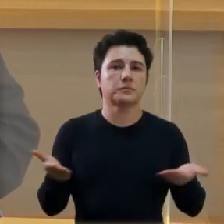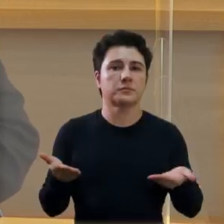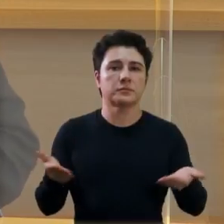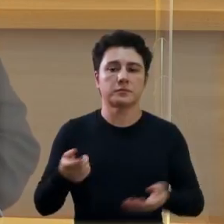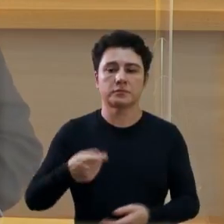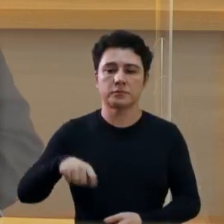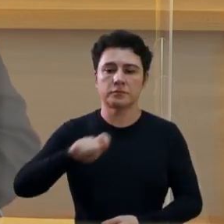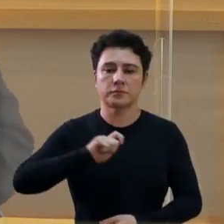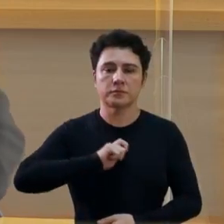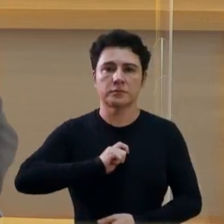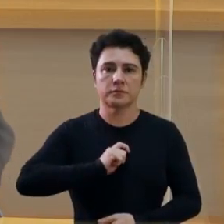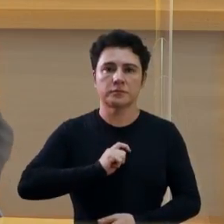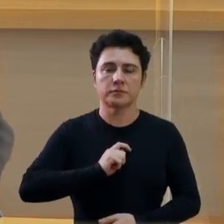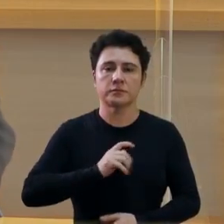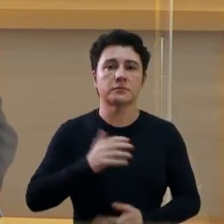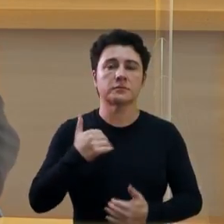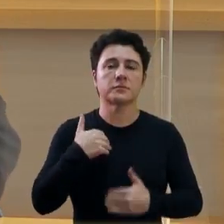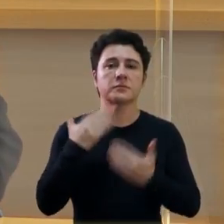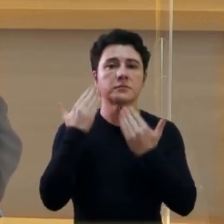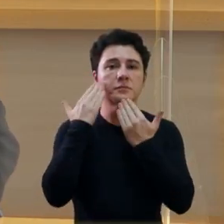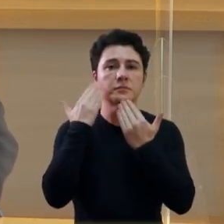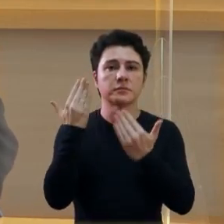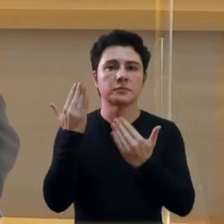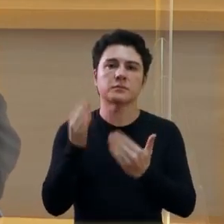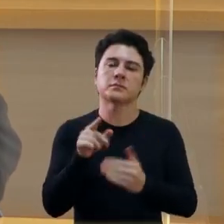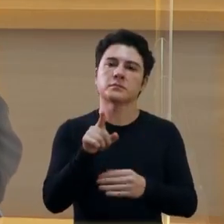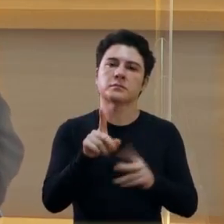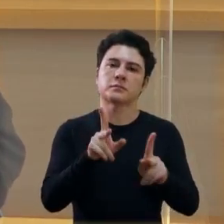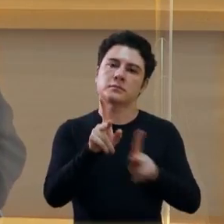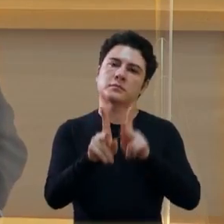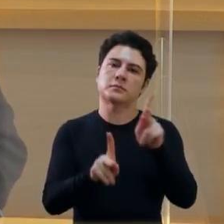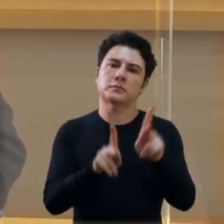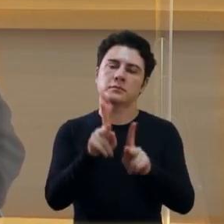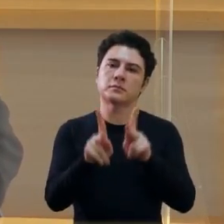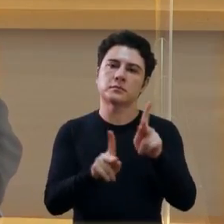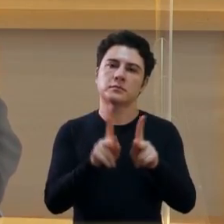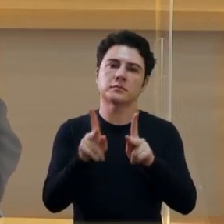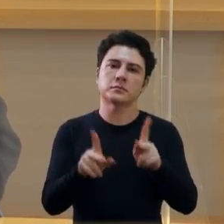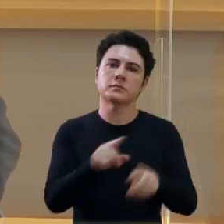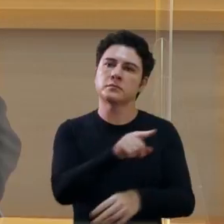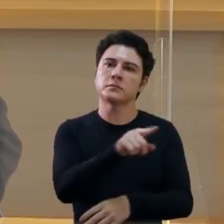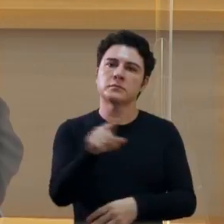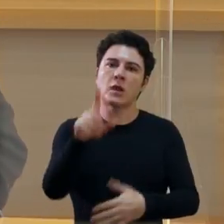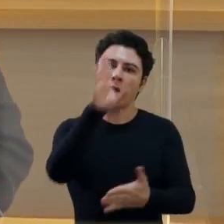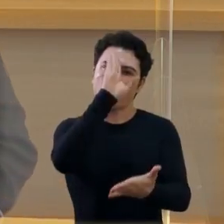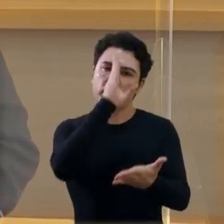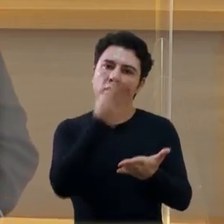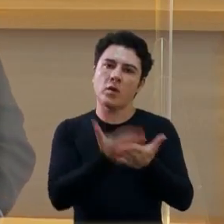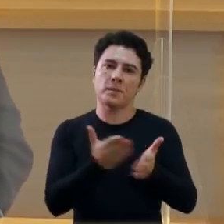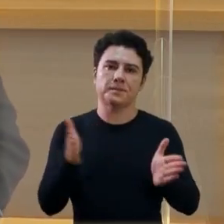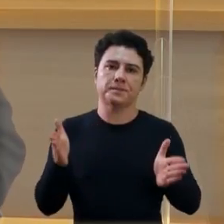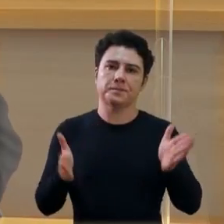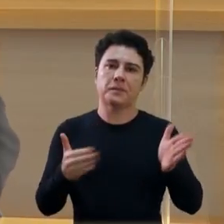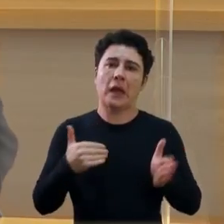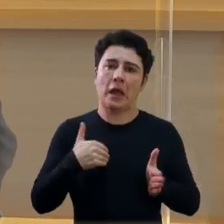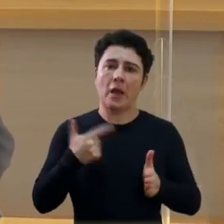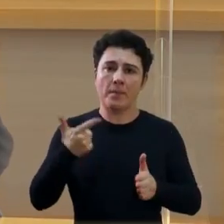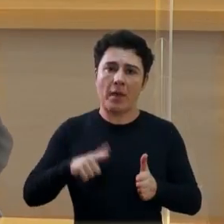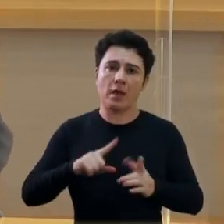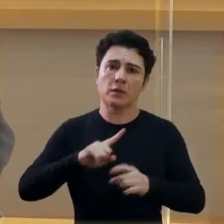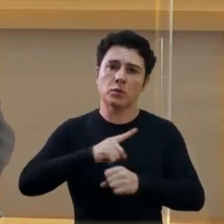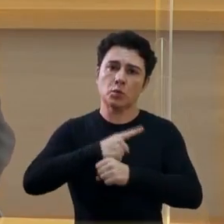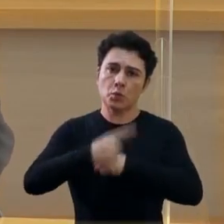Quero agradecer mais uma vez a população que me confiou o mandato de eu poder mais um ano estar como